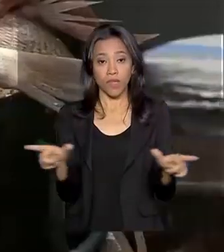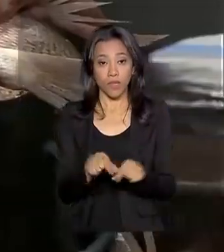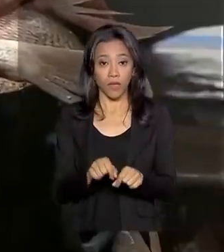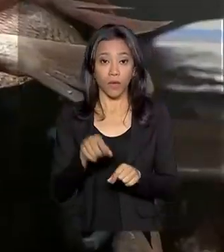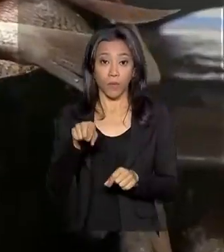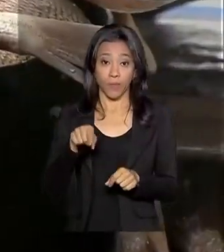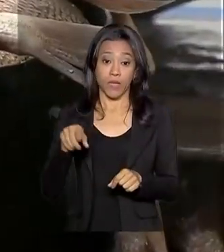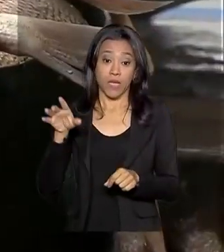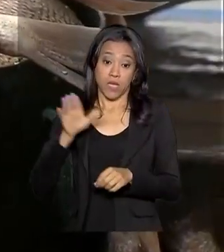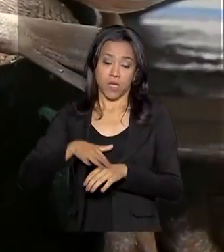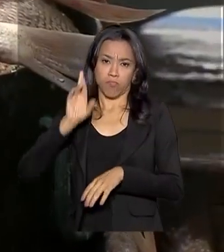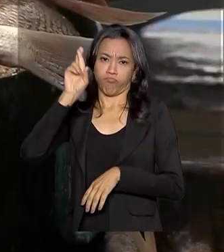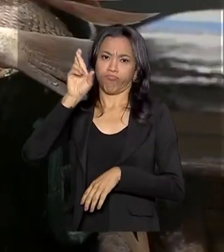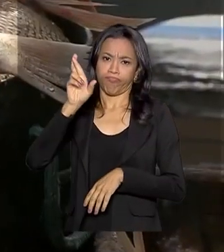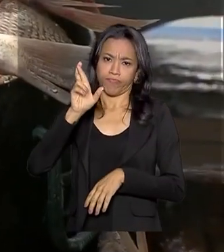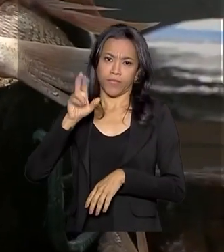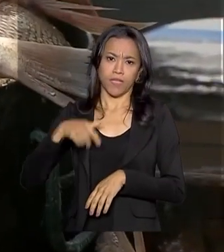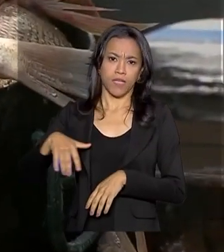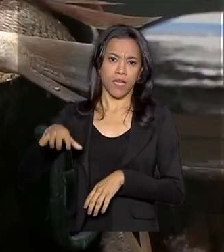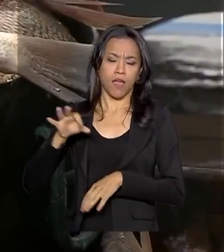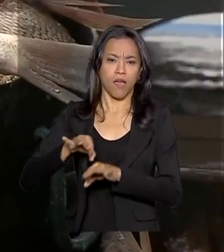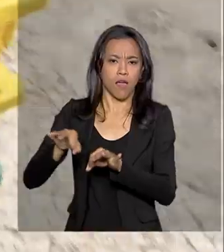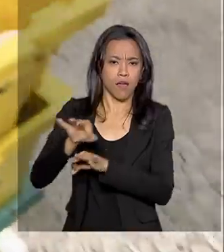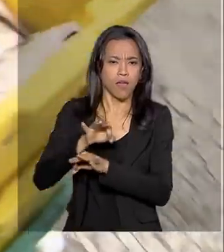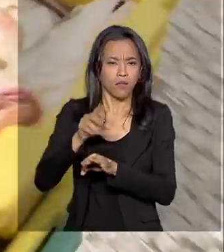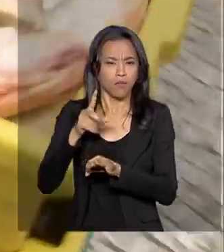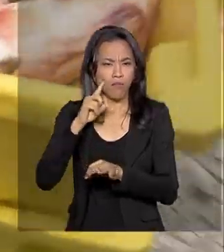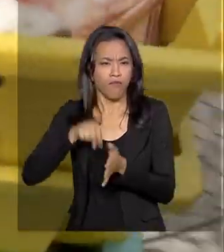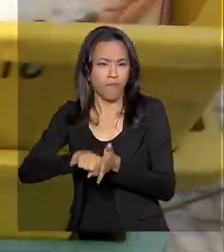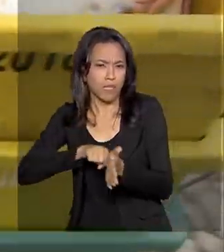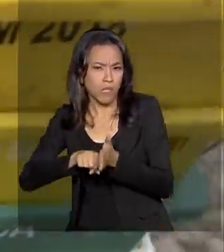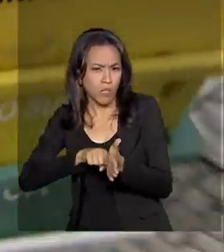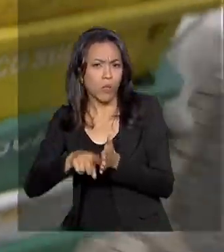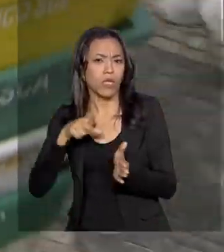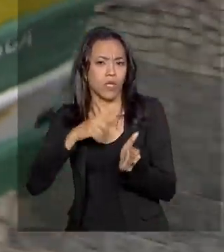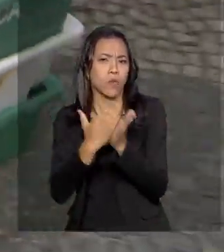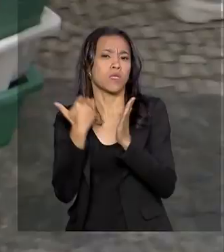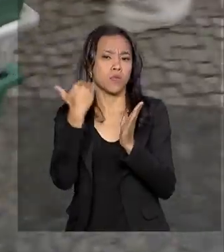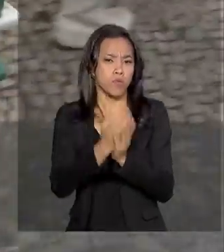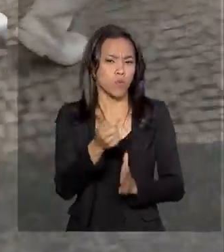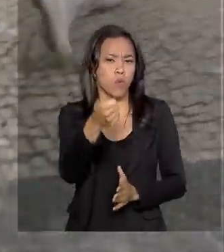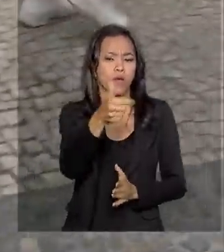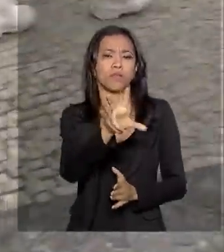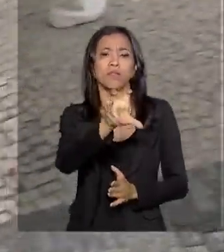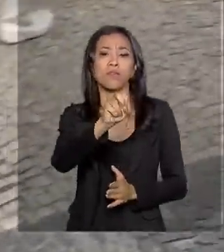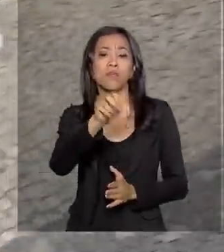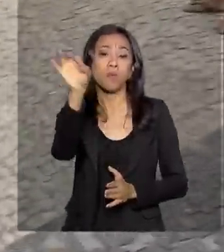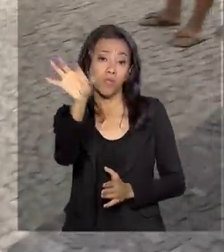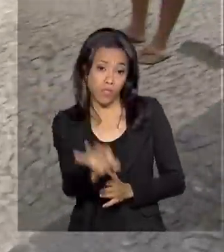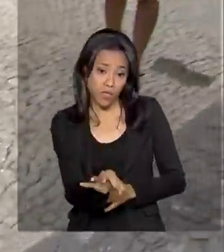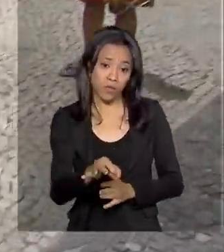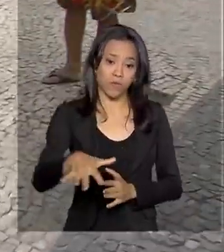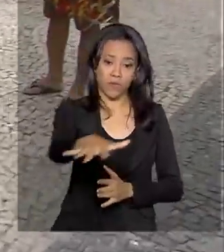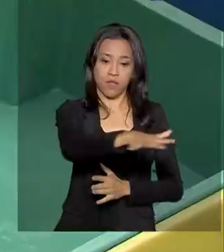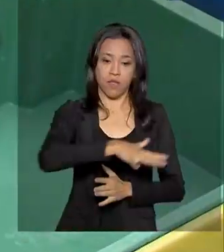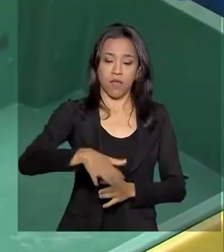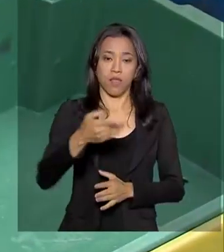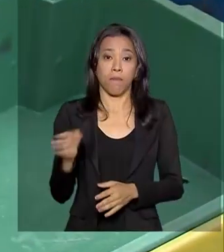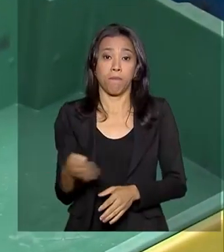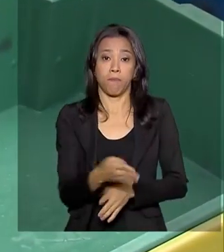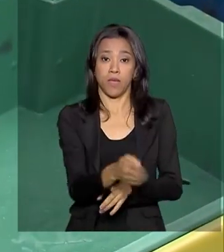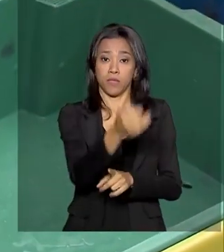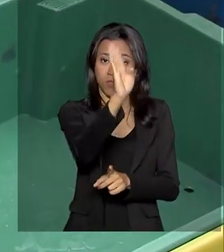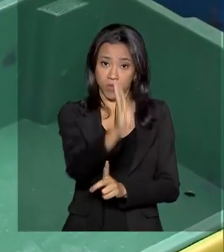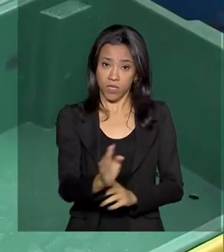para Agricultura e Alimentação prevê um crescimento de quase 50% na produção da pesca brasileira